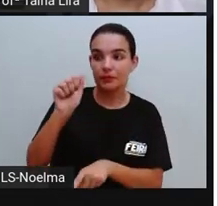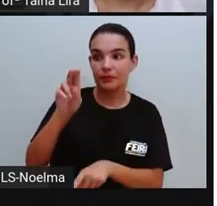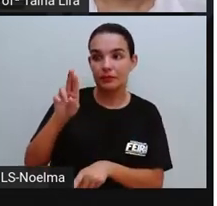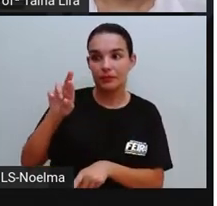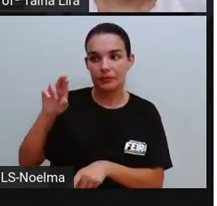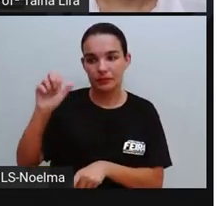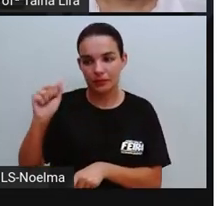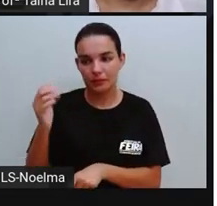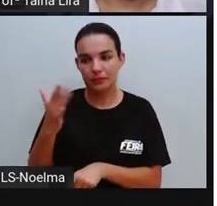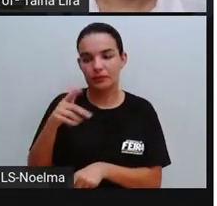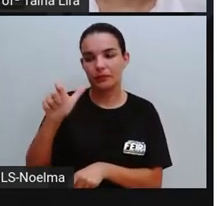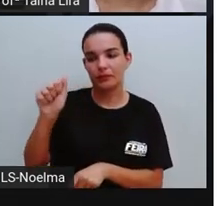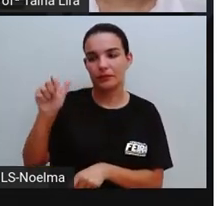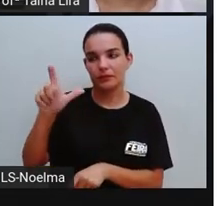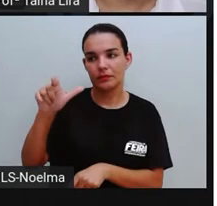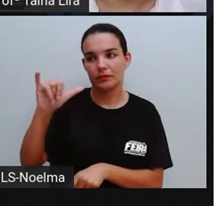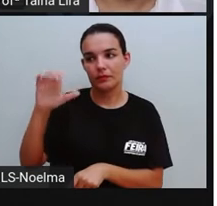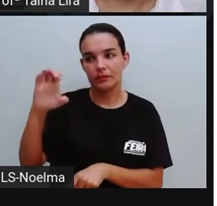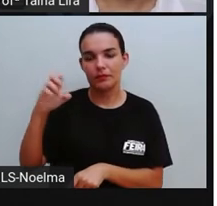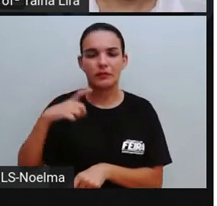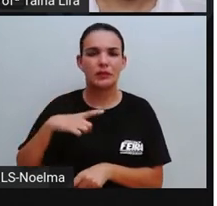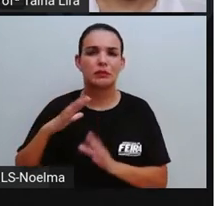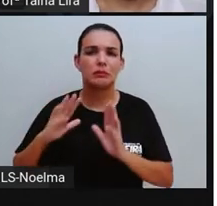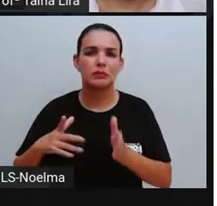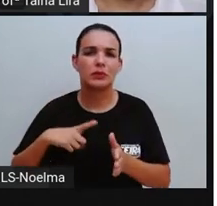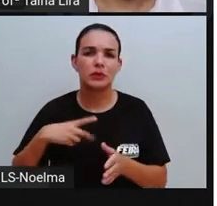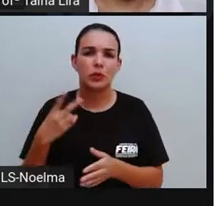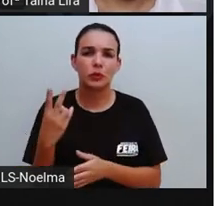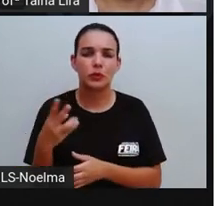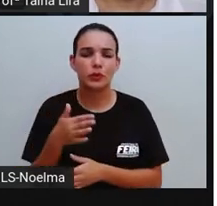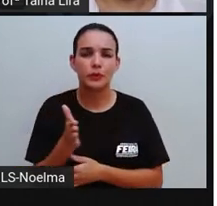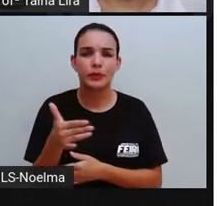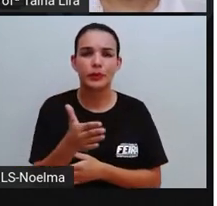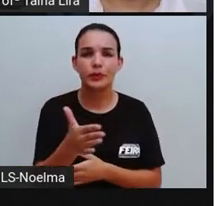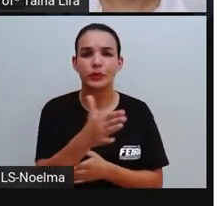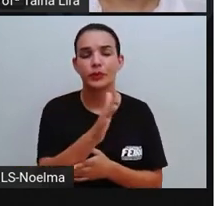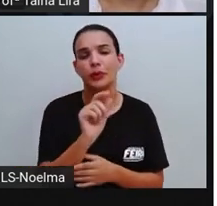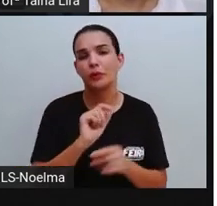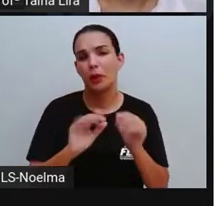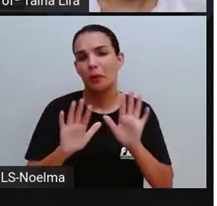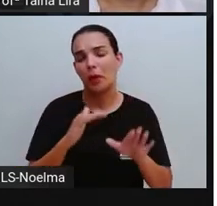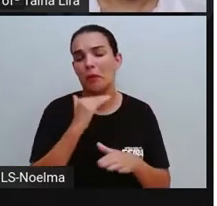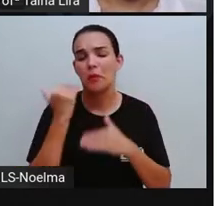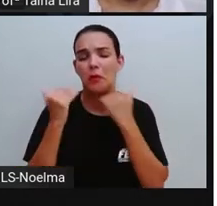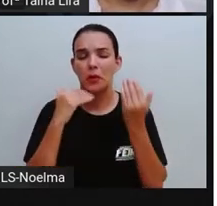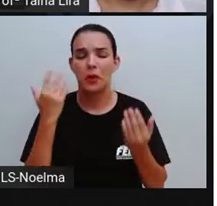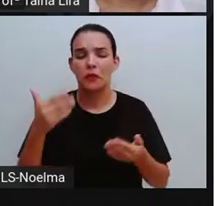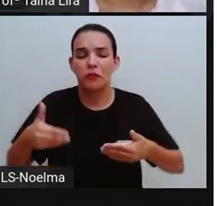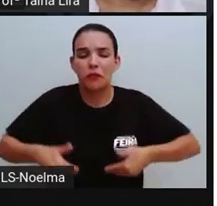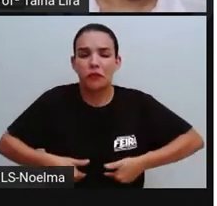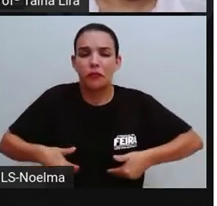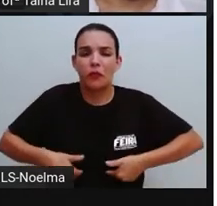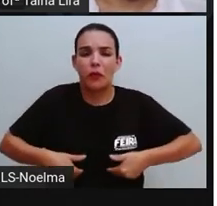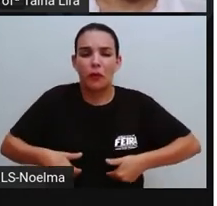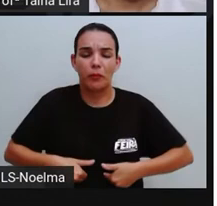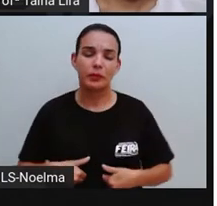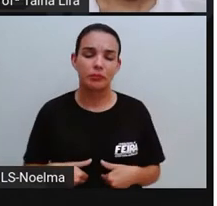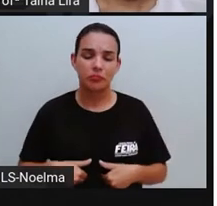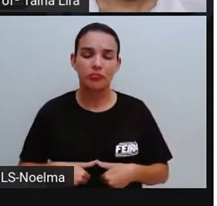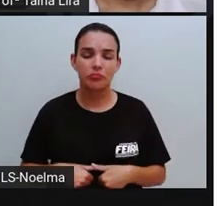peixinhos, mas eles morreram de fome. O macho era o blue e a fêmea era a pink.